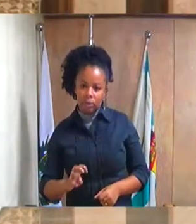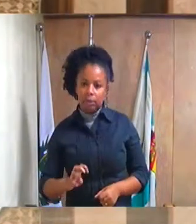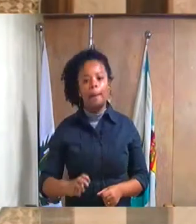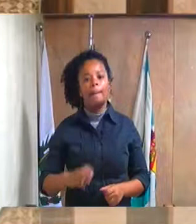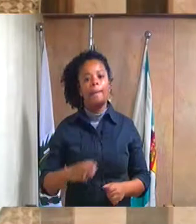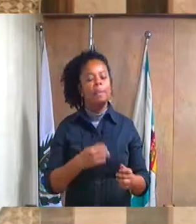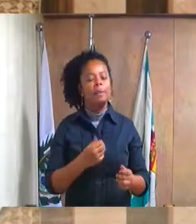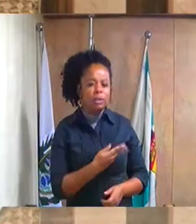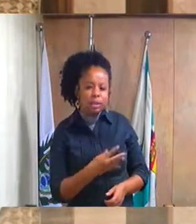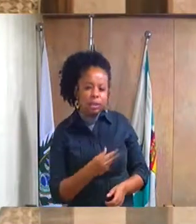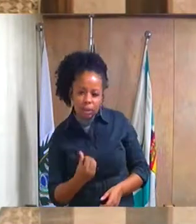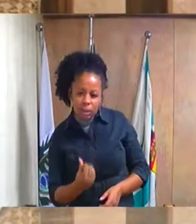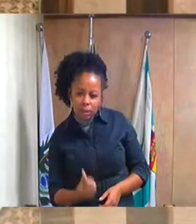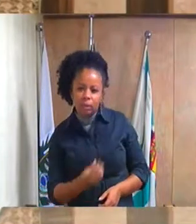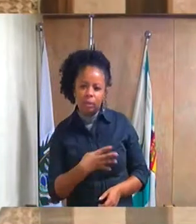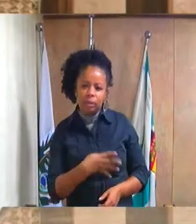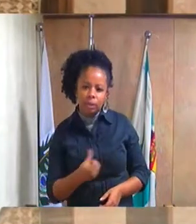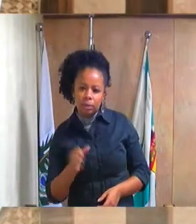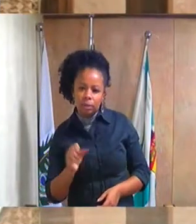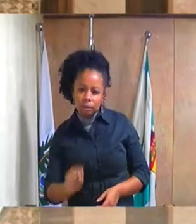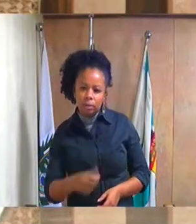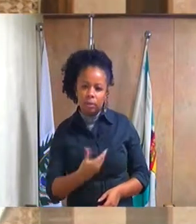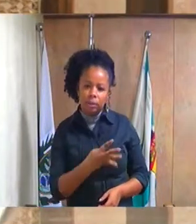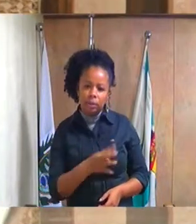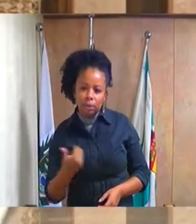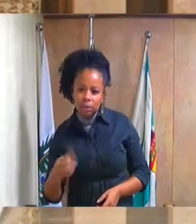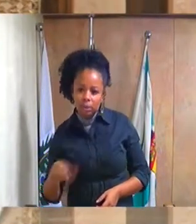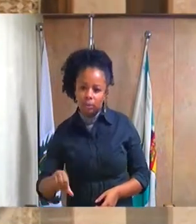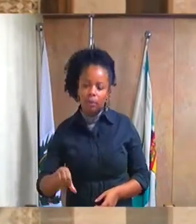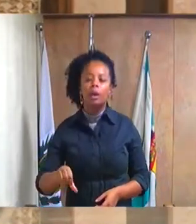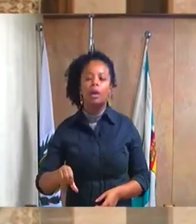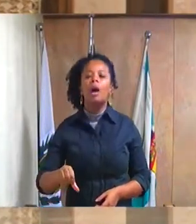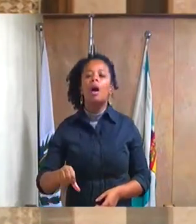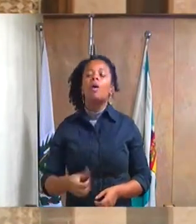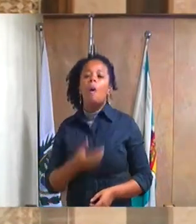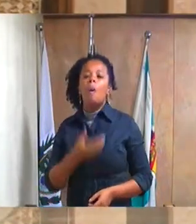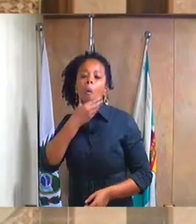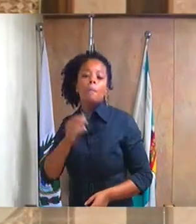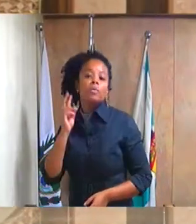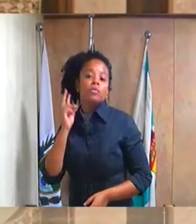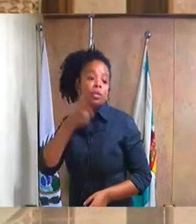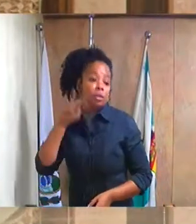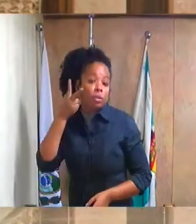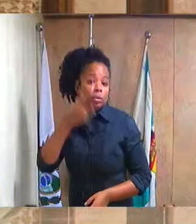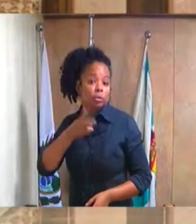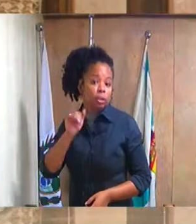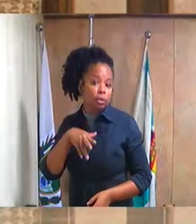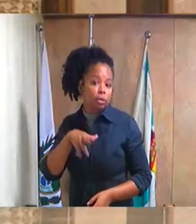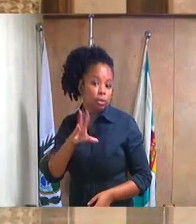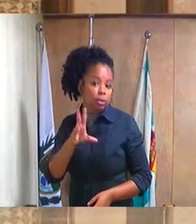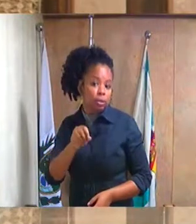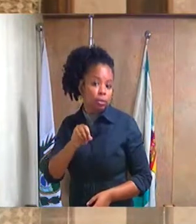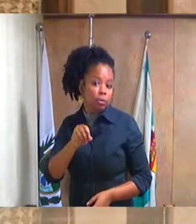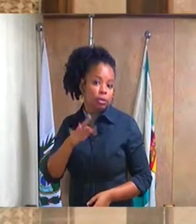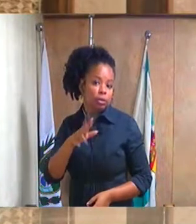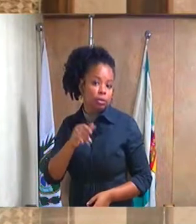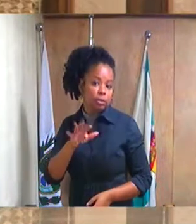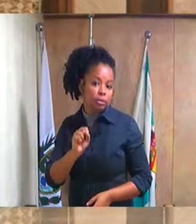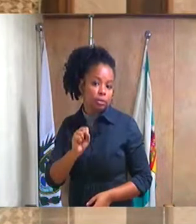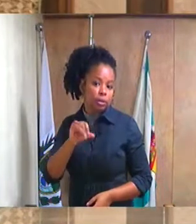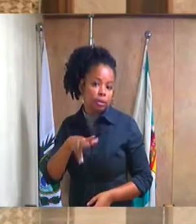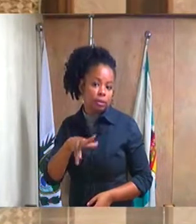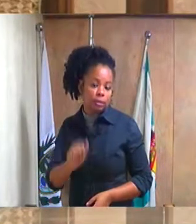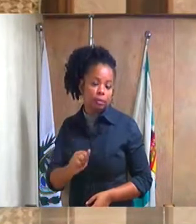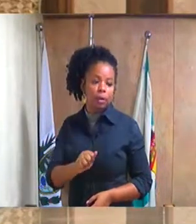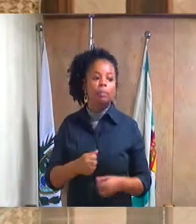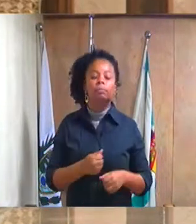417, 418, 419, do excelentíssimo senhor vereador Danilo Francisco da Silva, concedendo ao